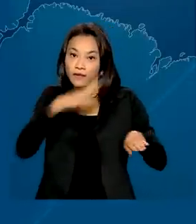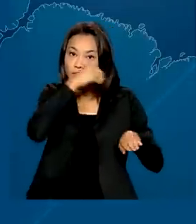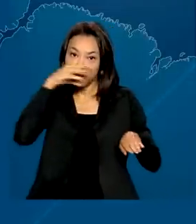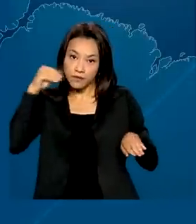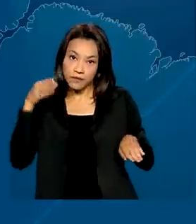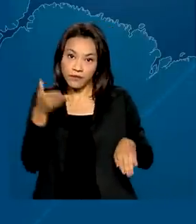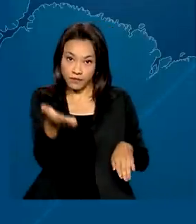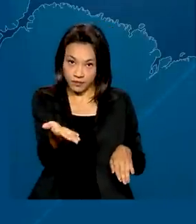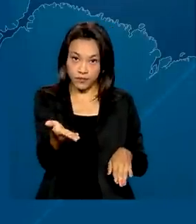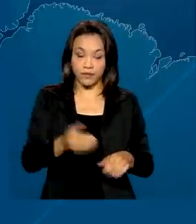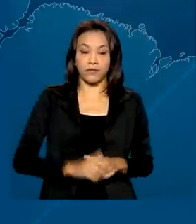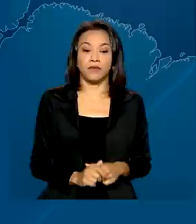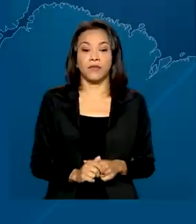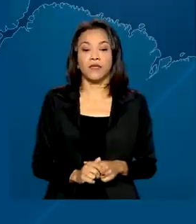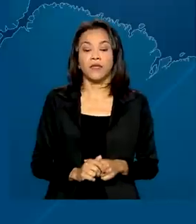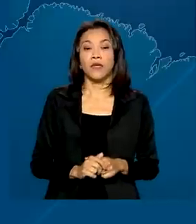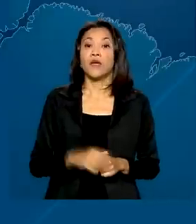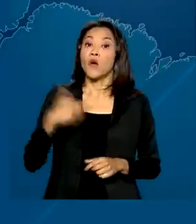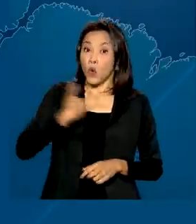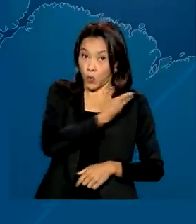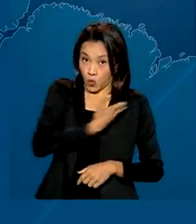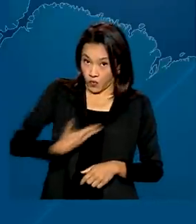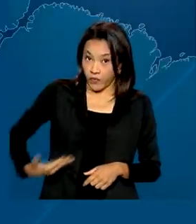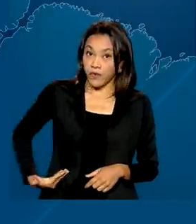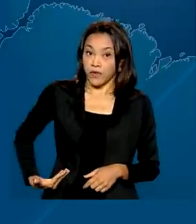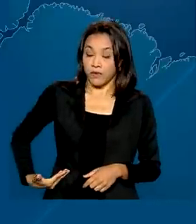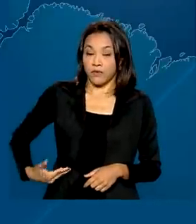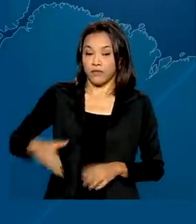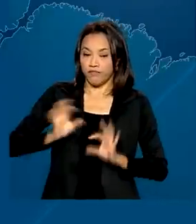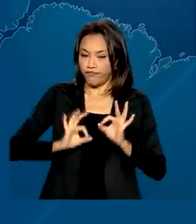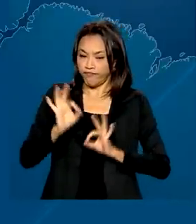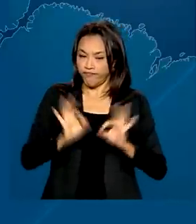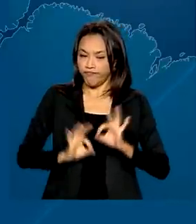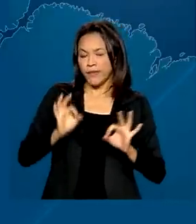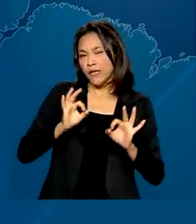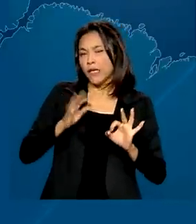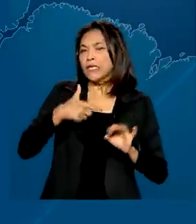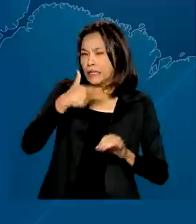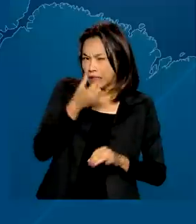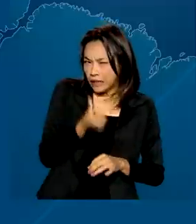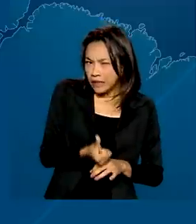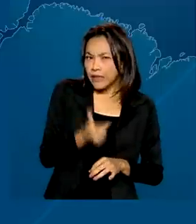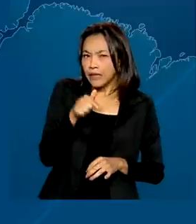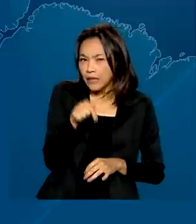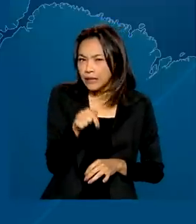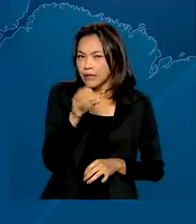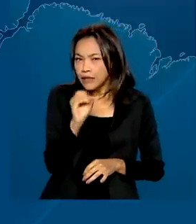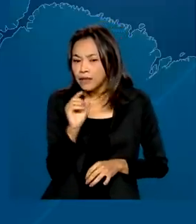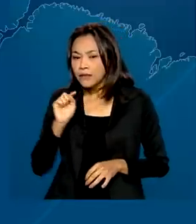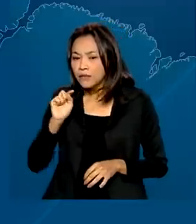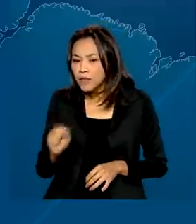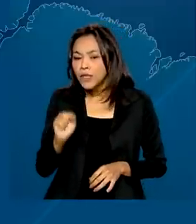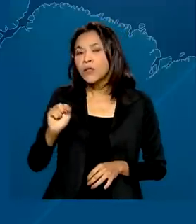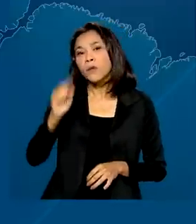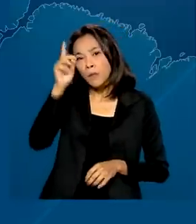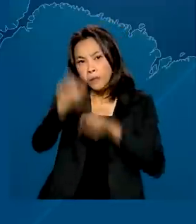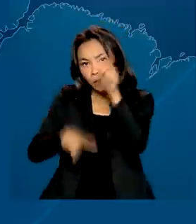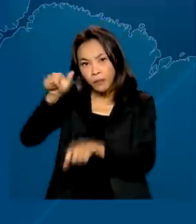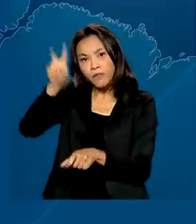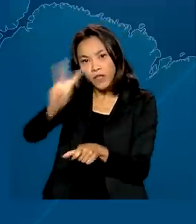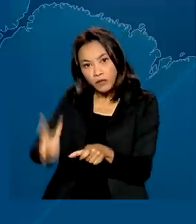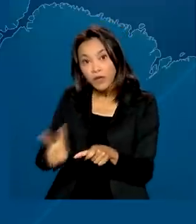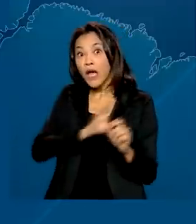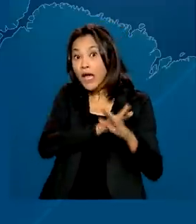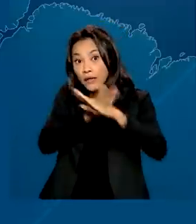adolescentes. A estimativa do governo é que 670 mil venezuelanos entraram no Brasil